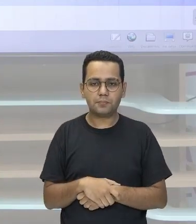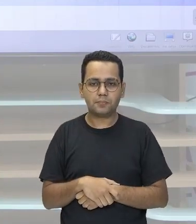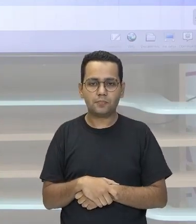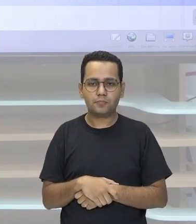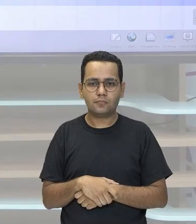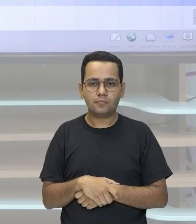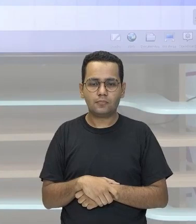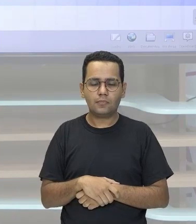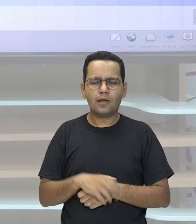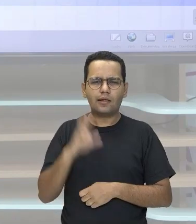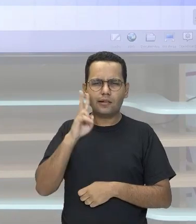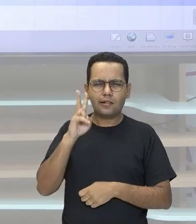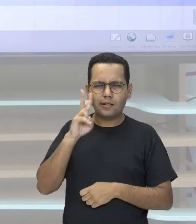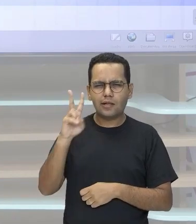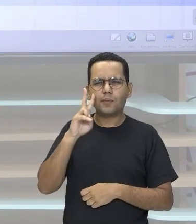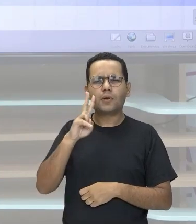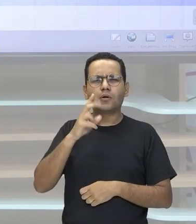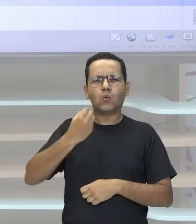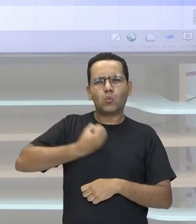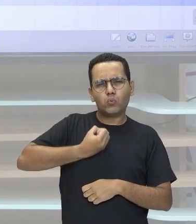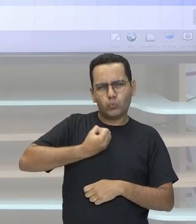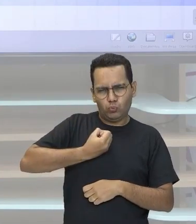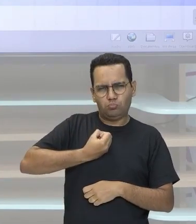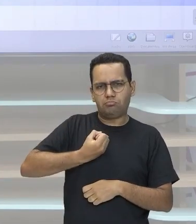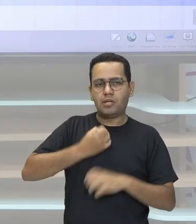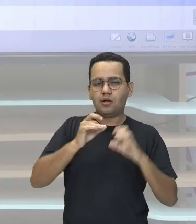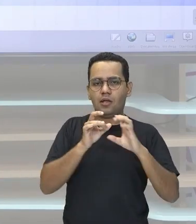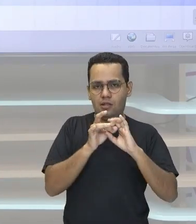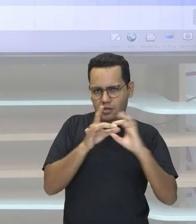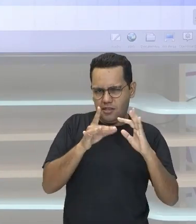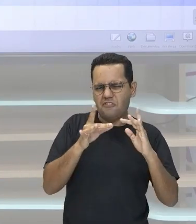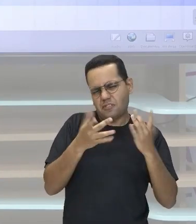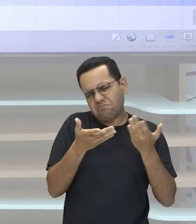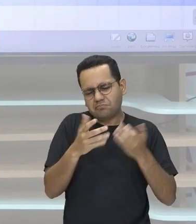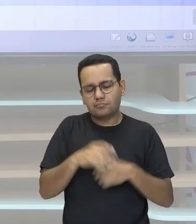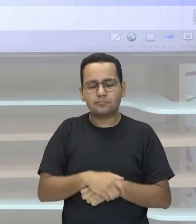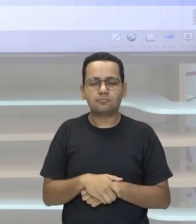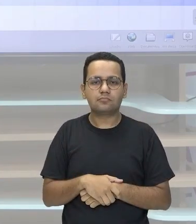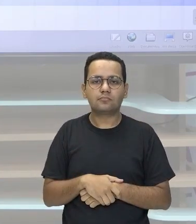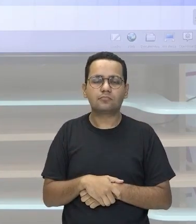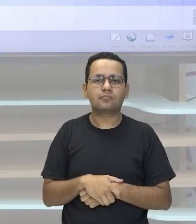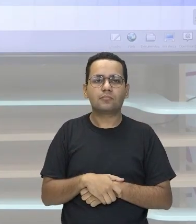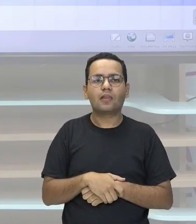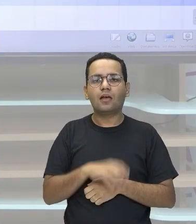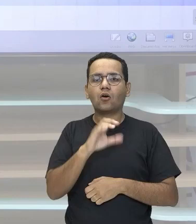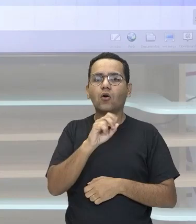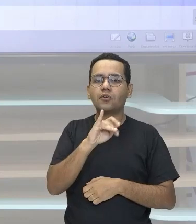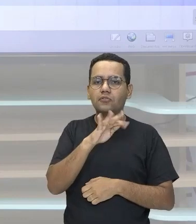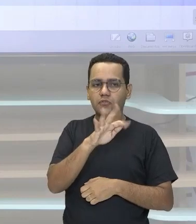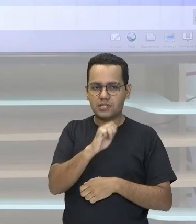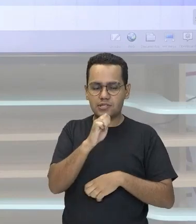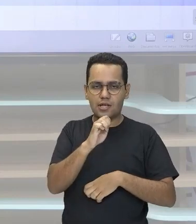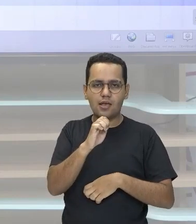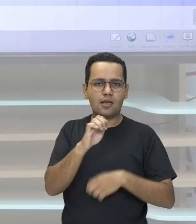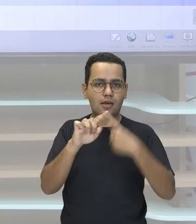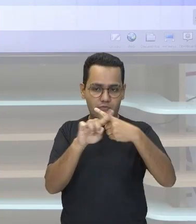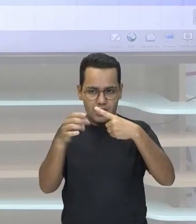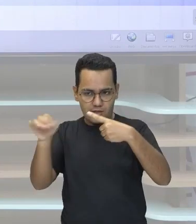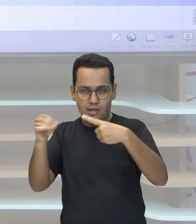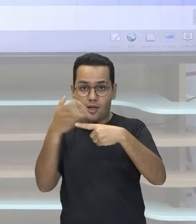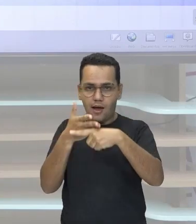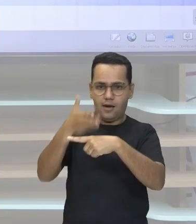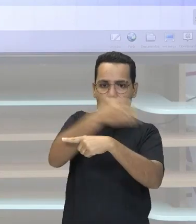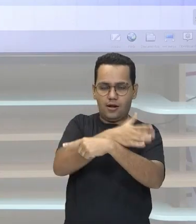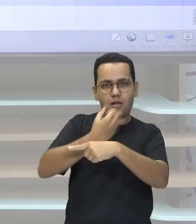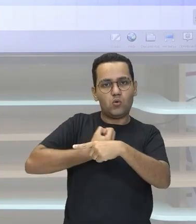coeficientes O que são coeficientes? Coeficientes São os valores Que estão na frente Da potência de base 10 E